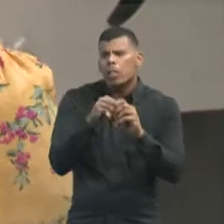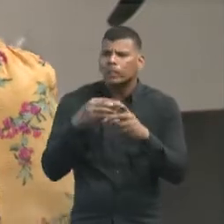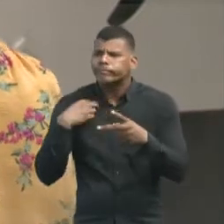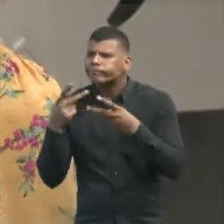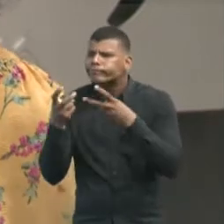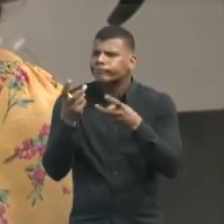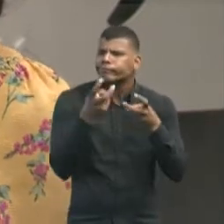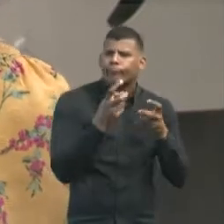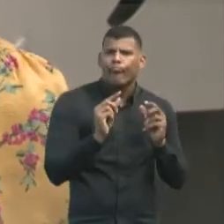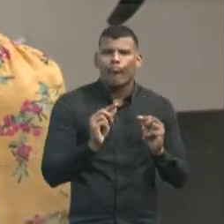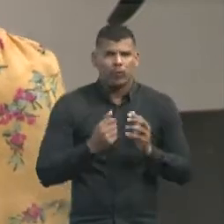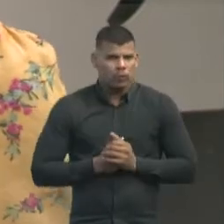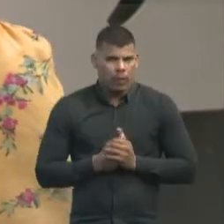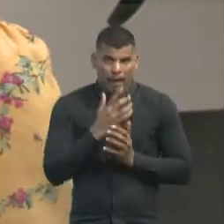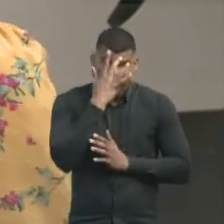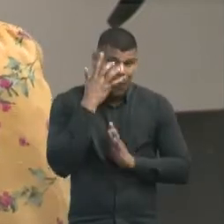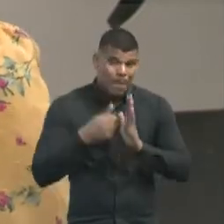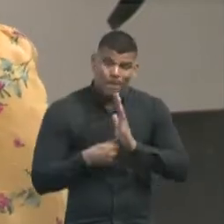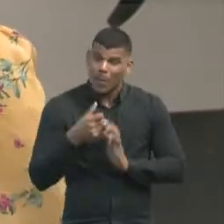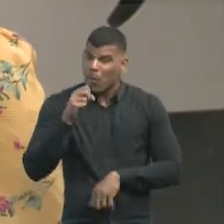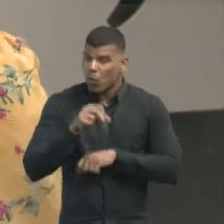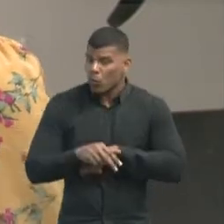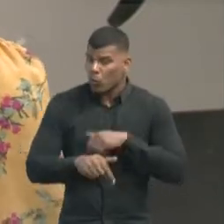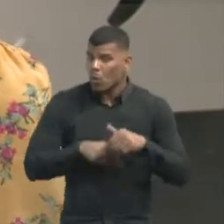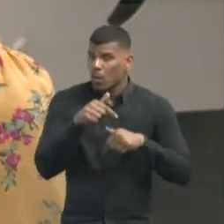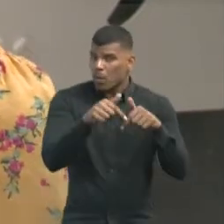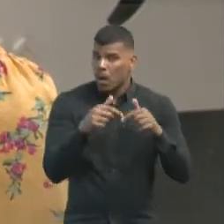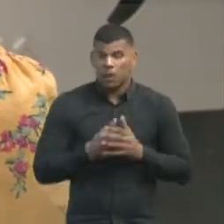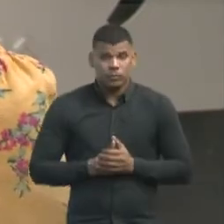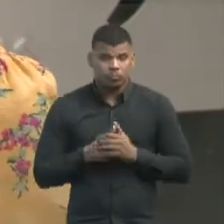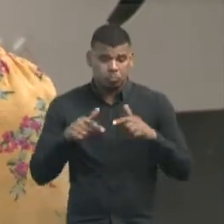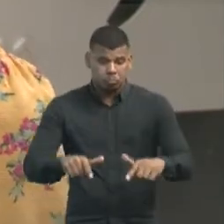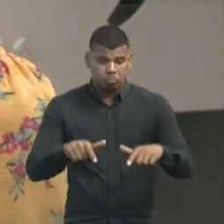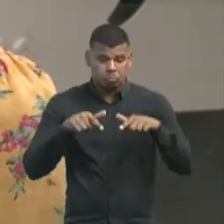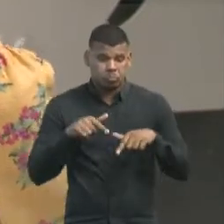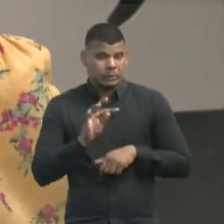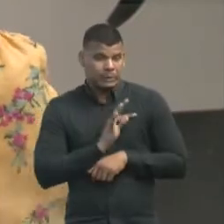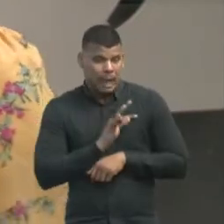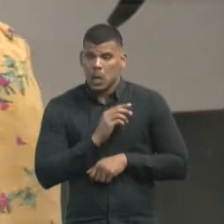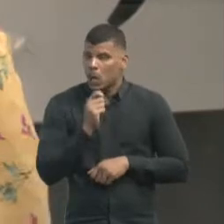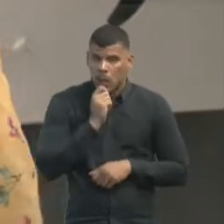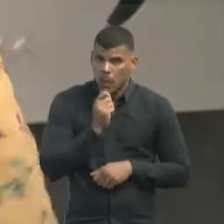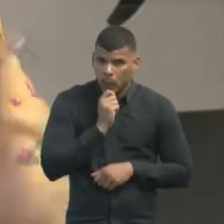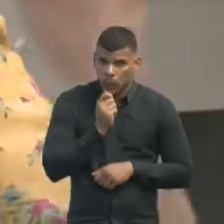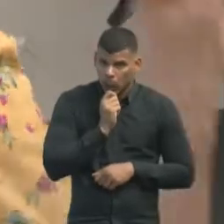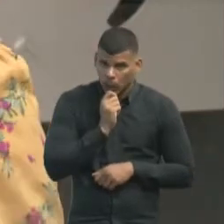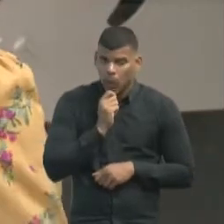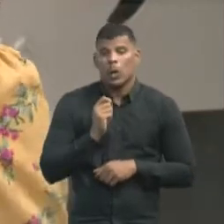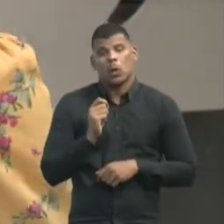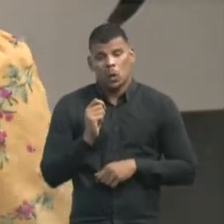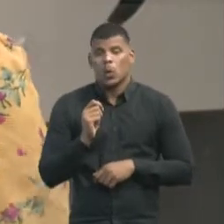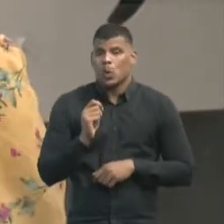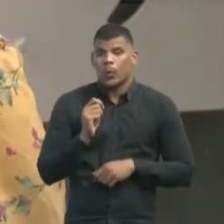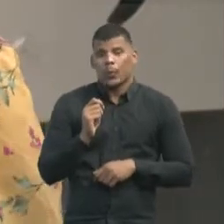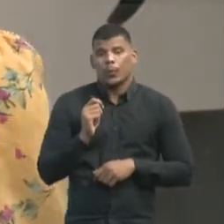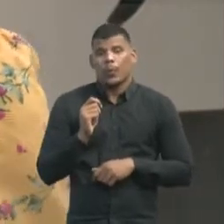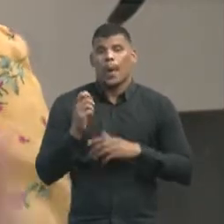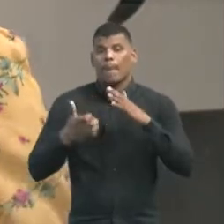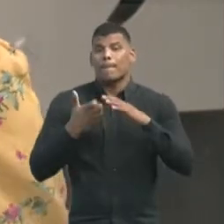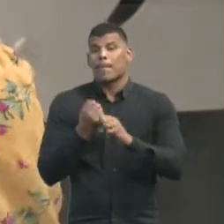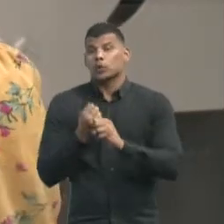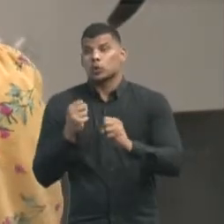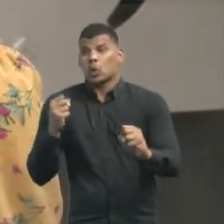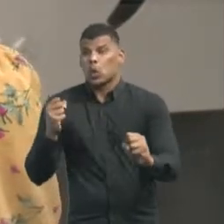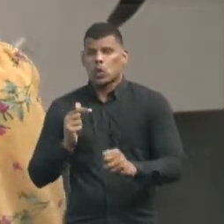pessoas que estão no primeiro emprego, que muitas vezes não têm ainda uma capacitação técnica ainda desejada pelos grandes negócios.